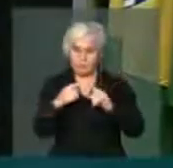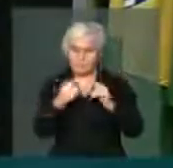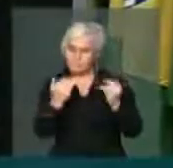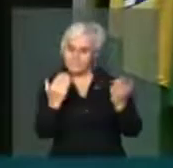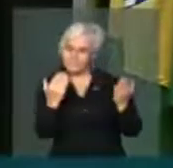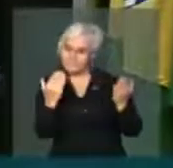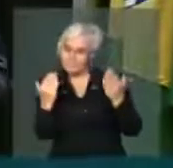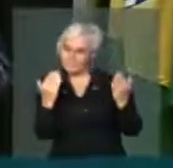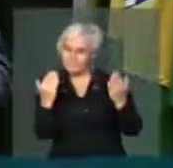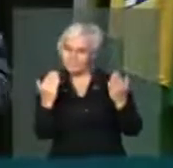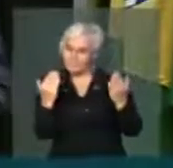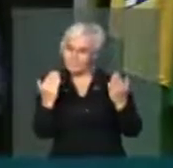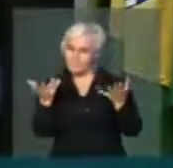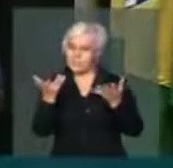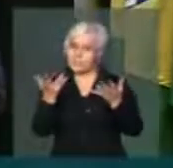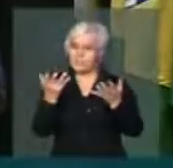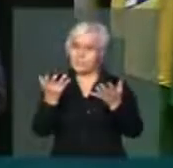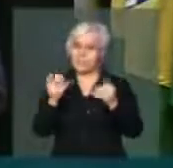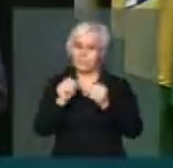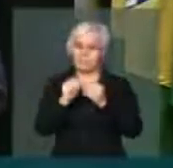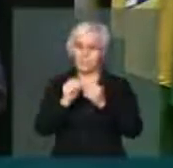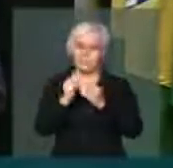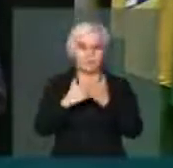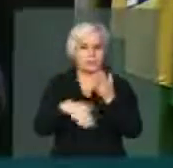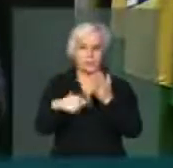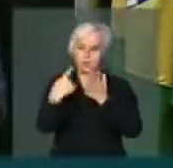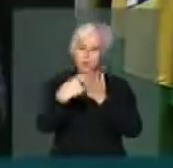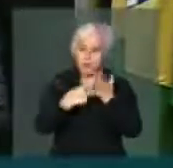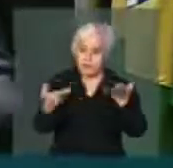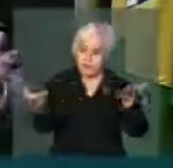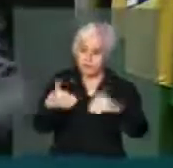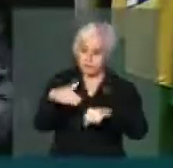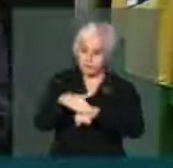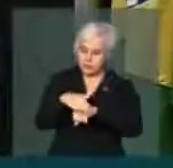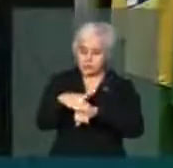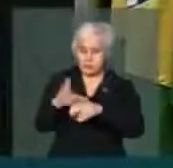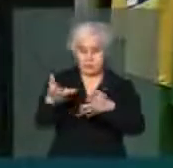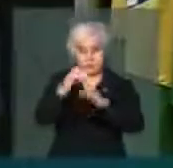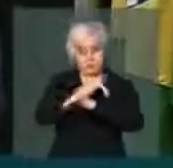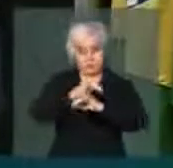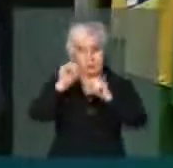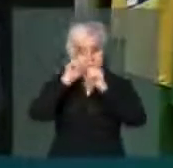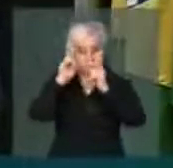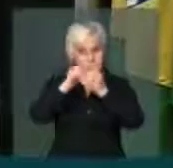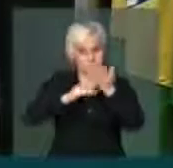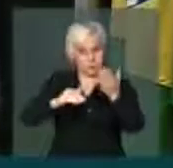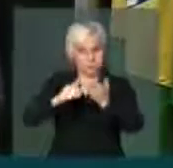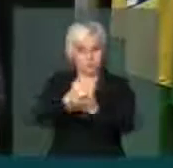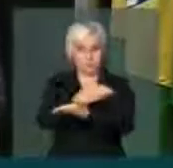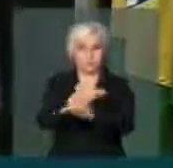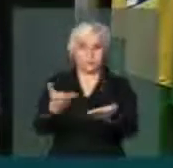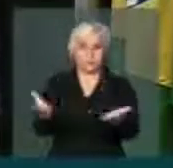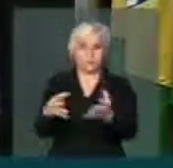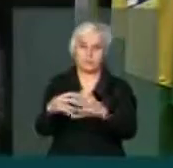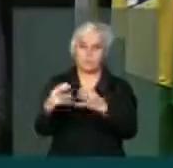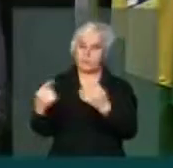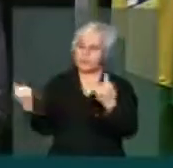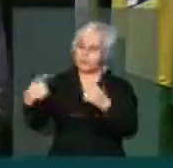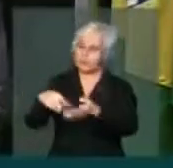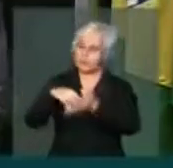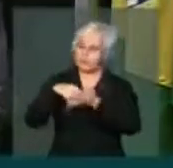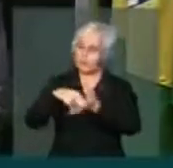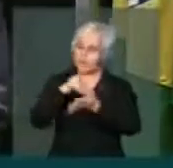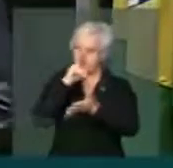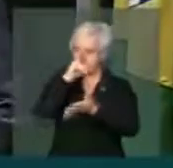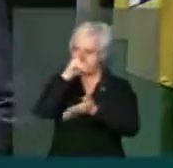jeito, querem fazer a pauta inteira essa noite. Quero alertar os nobres deputados e senadores que a oposição está firme,